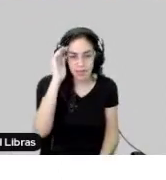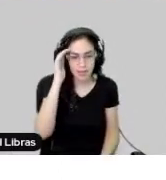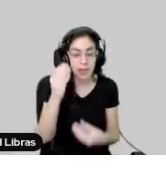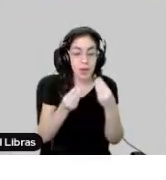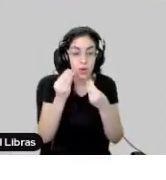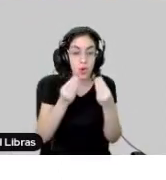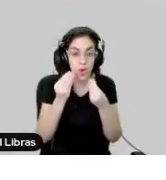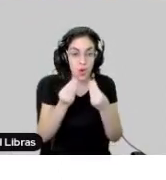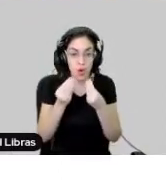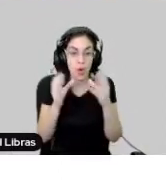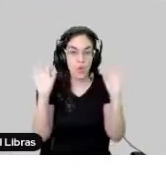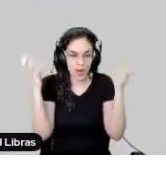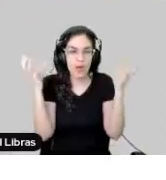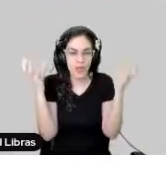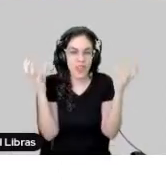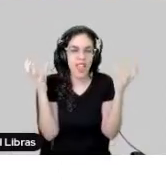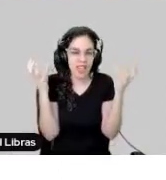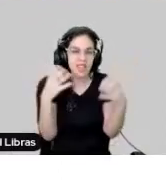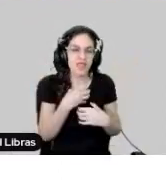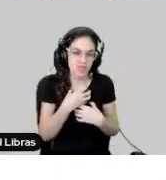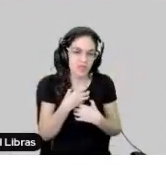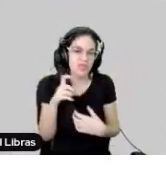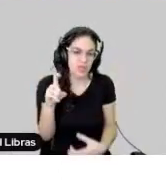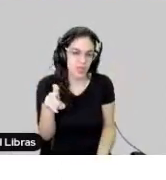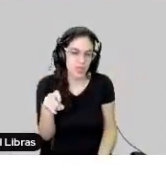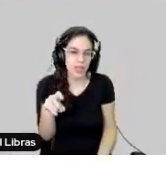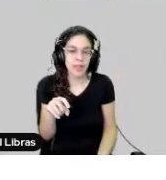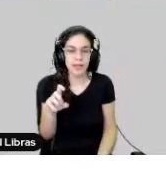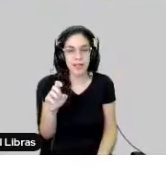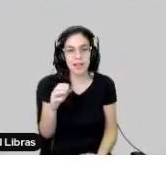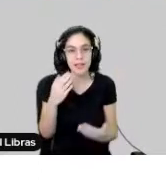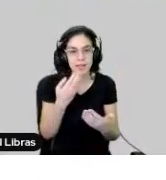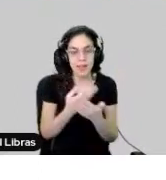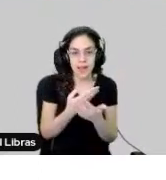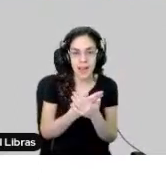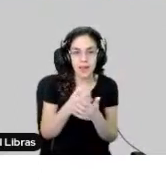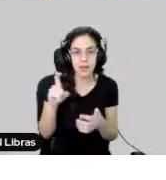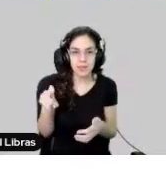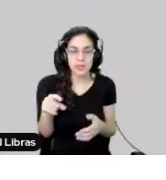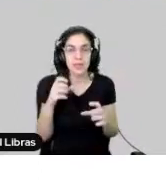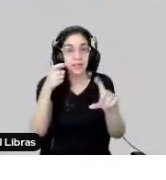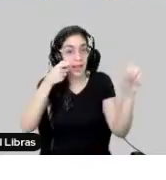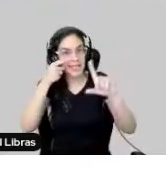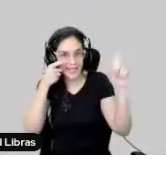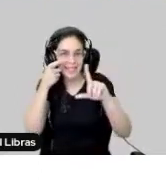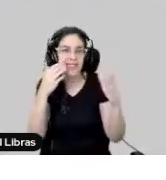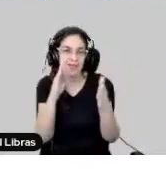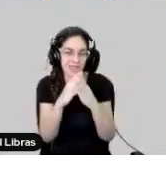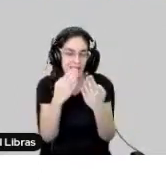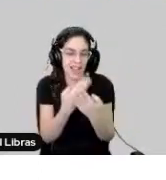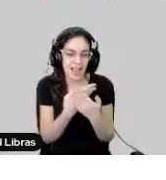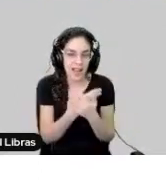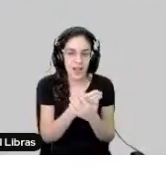funciona, sabe? Olha, é muito intuitivo, com dois cliques o professor dá aula, com dois cliques o aluno assiste a aula. Então, é muito fácil, né? E